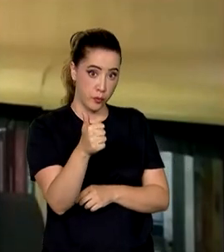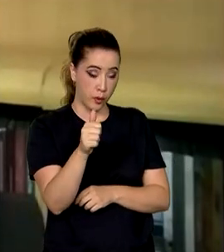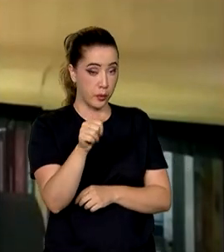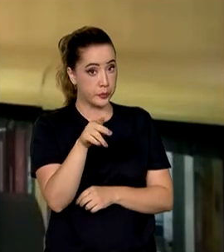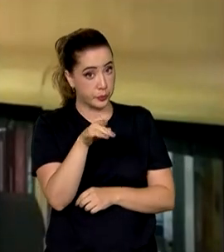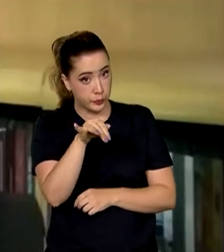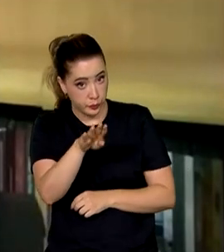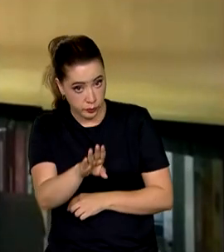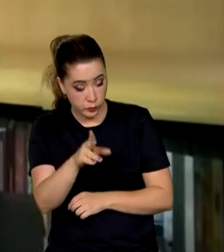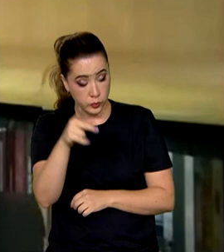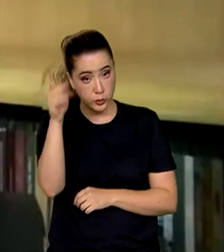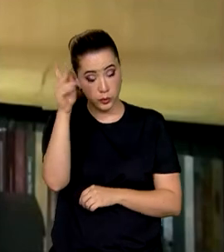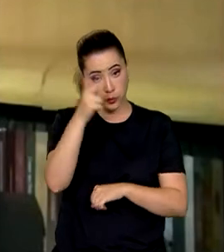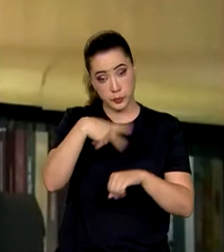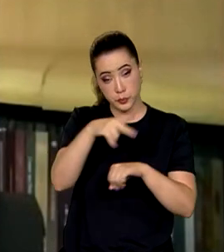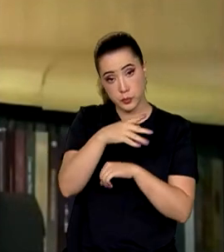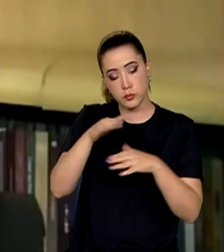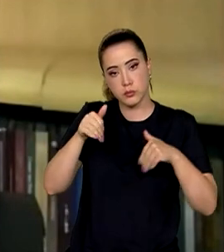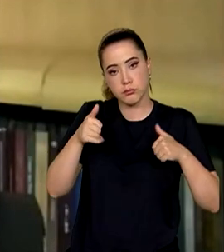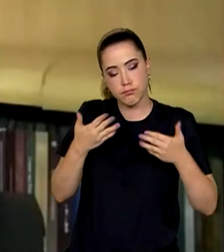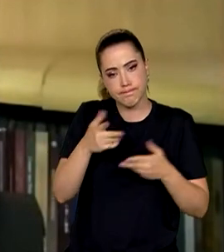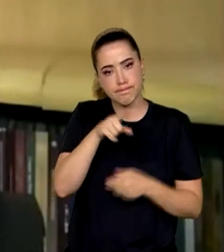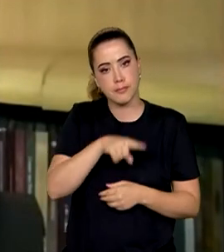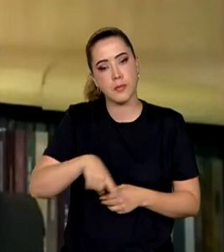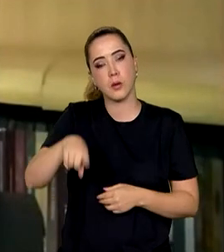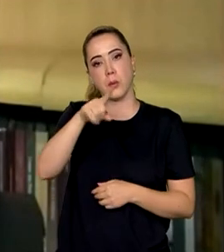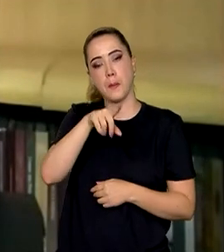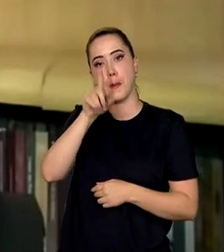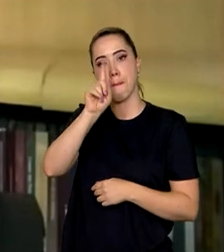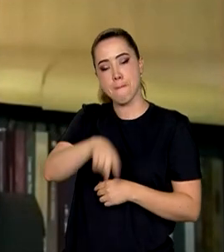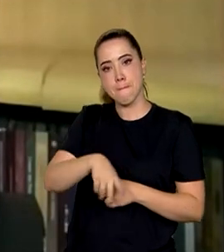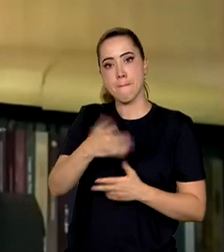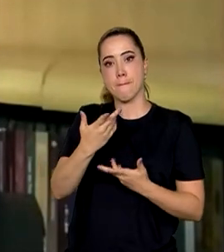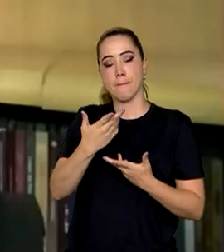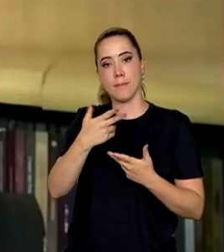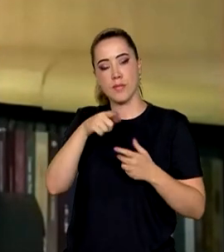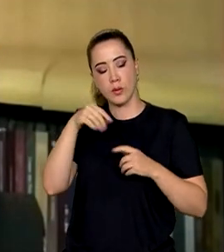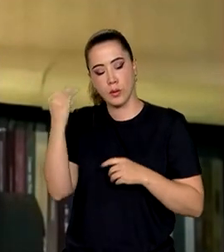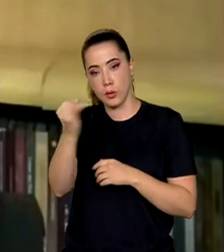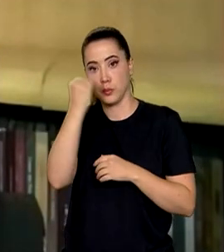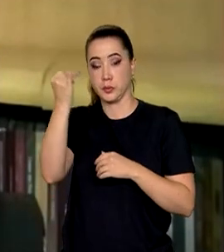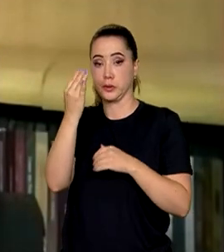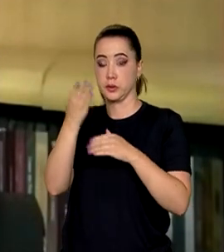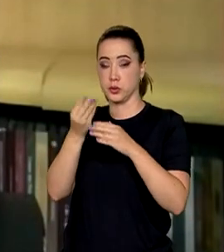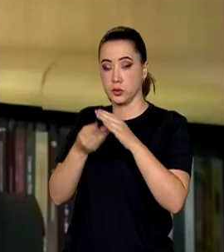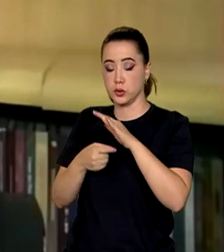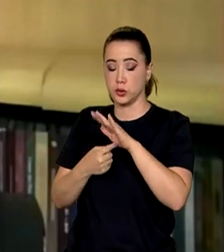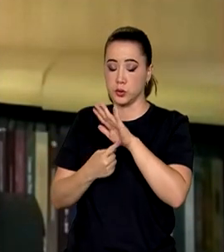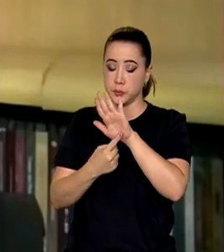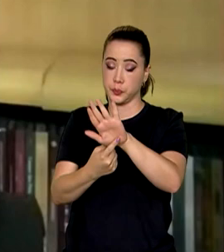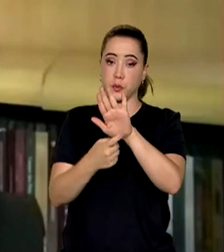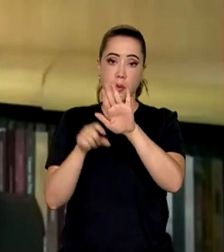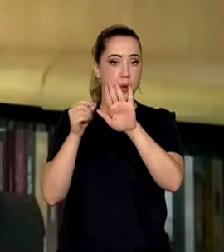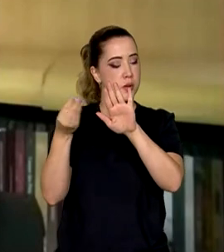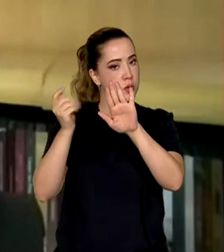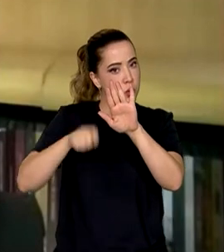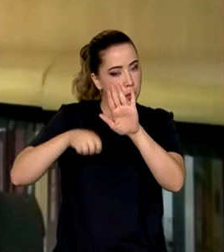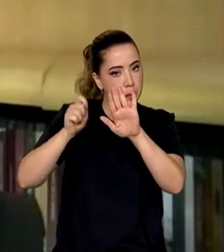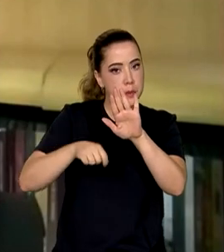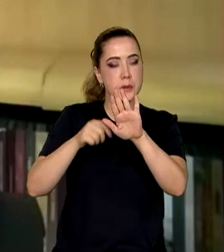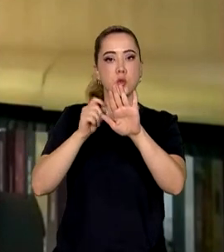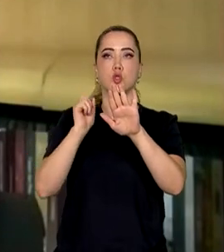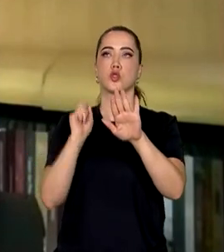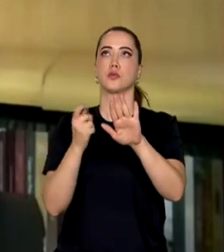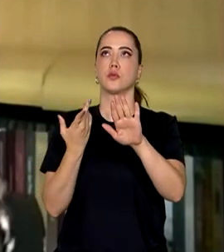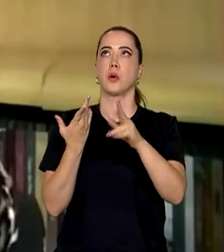interno bruto do país. Então, isso é um grande indicativo de como é positivo